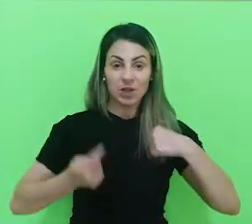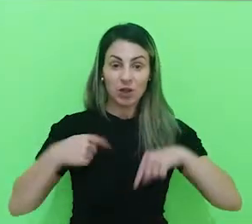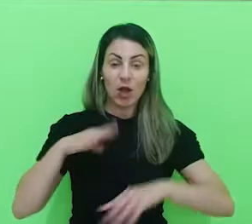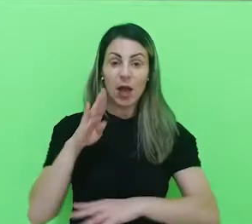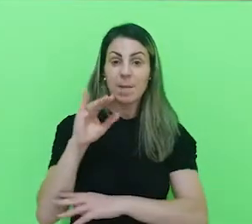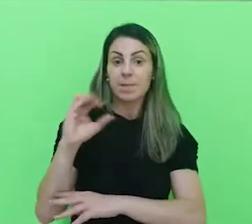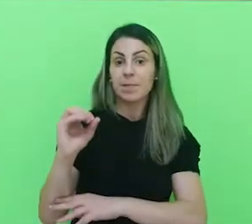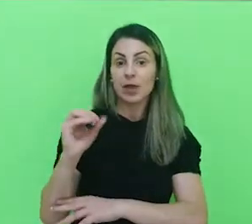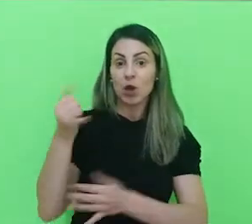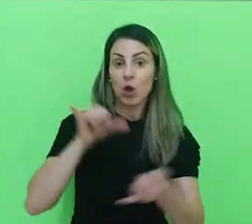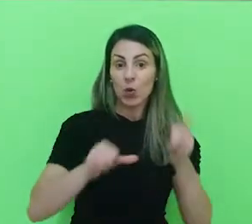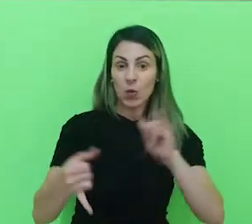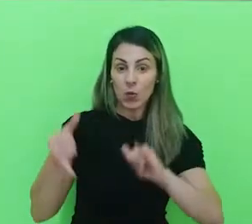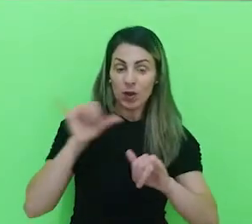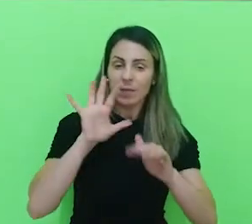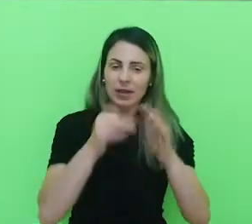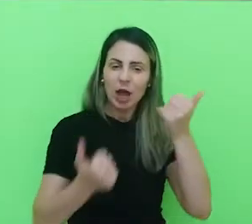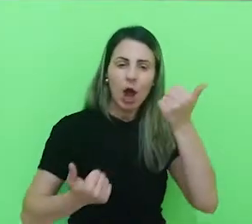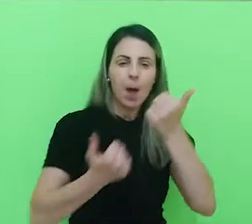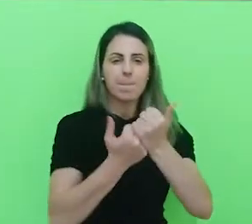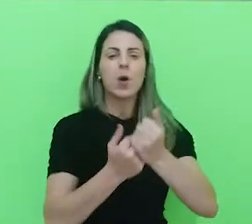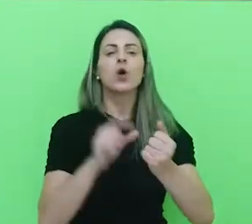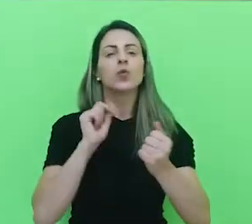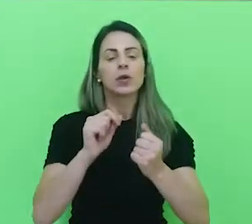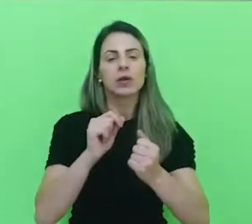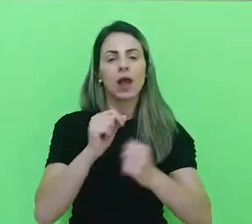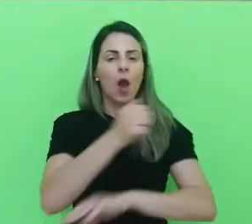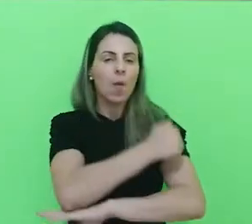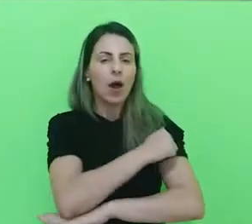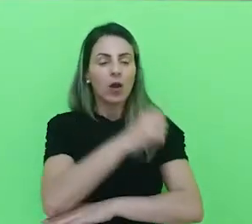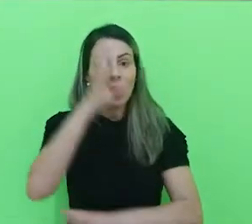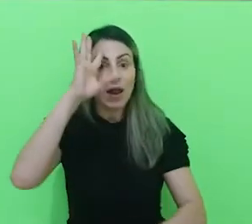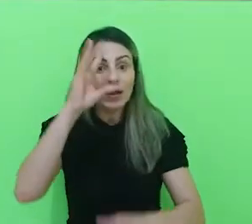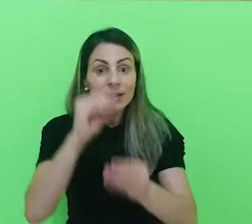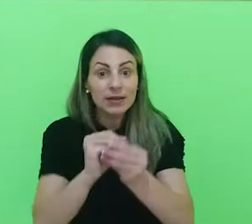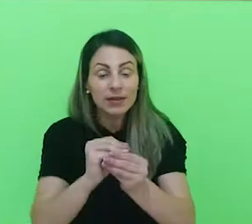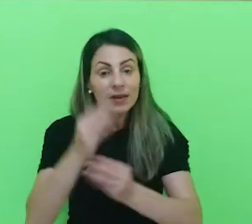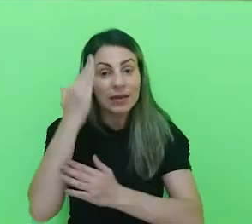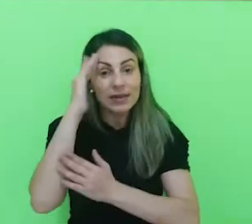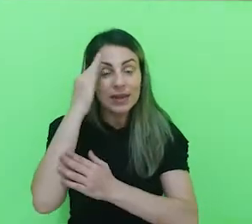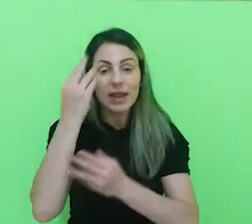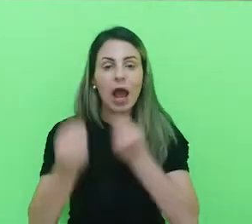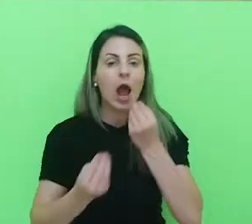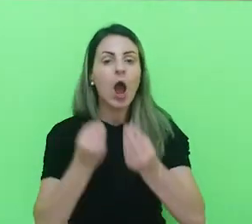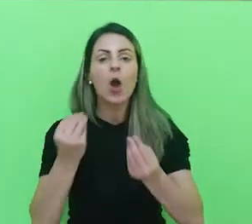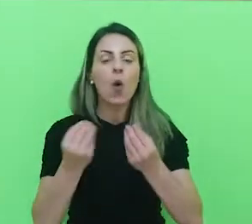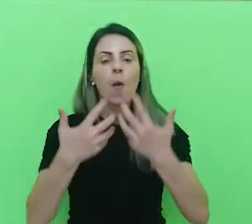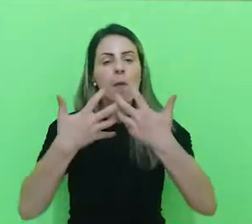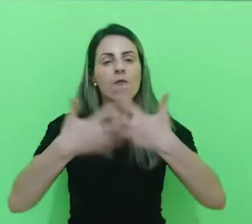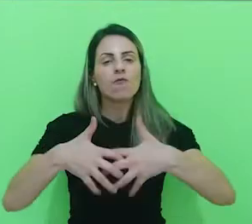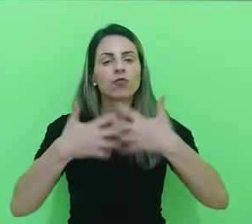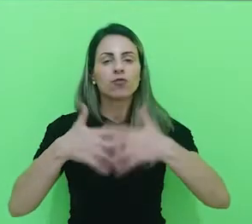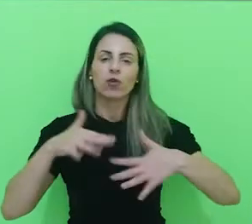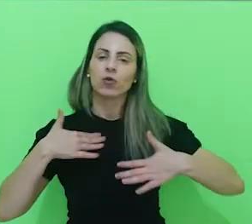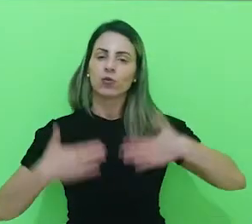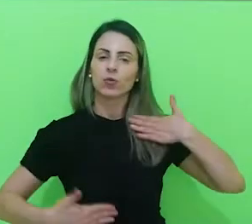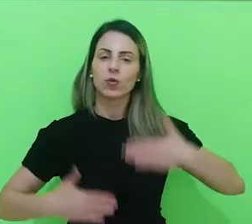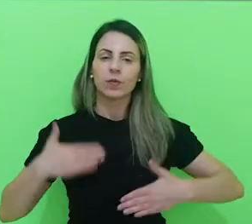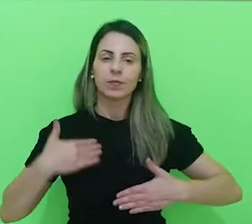Essas disciplinas dão suporte para que o aluno consiga entender, compreender como funciona o corpo humano.